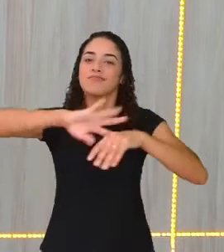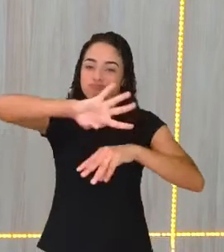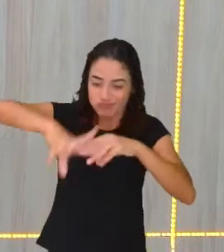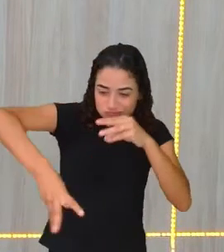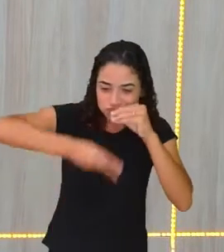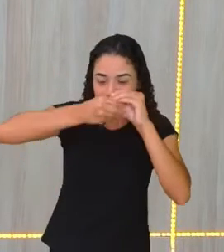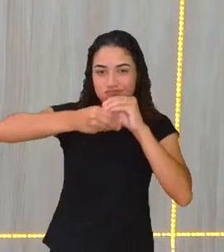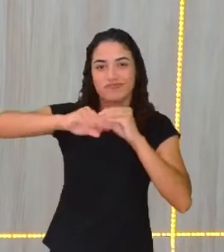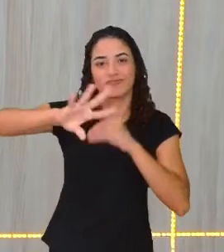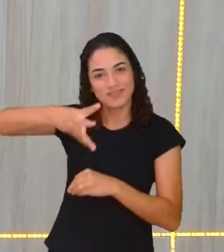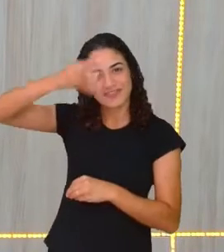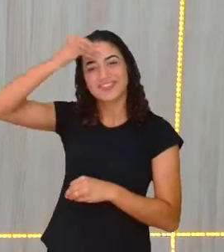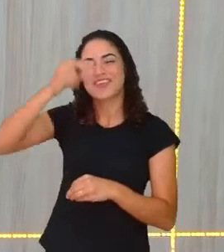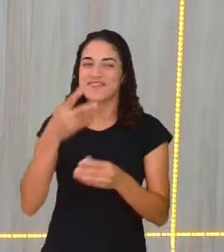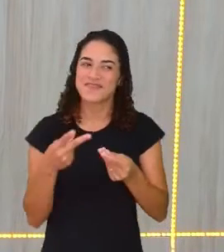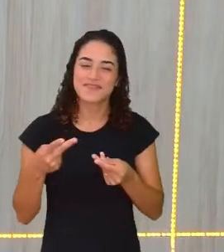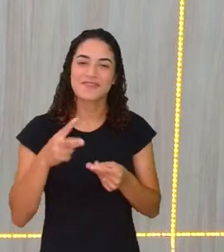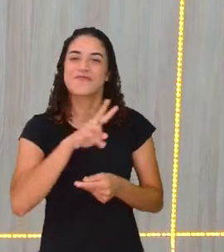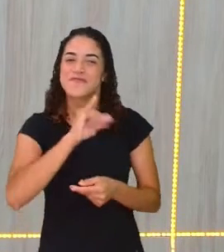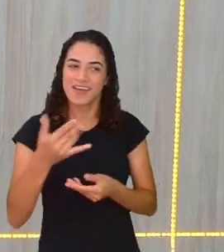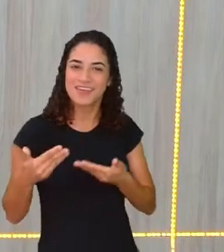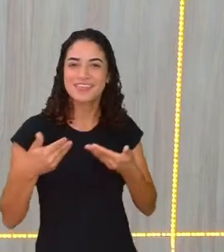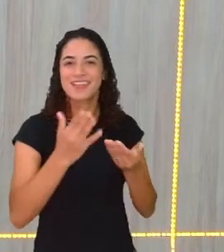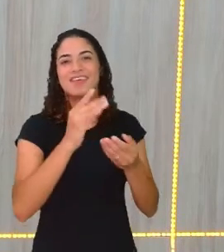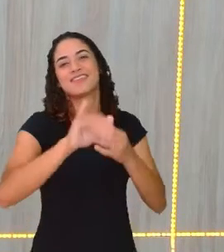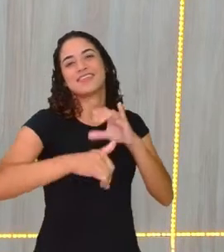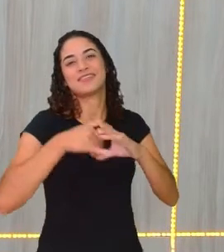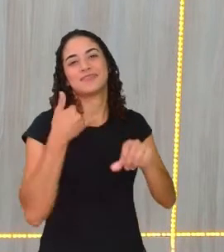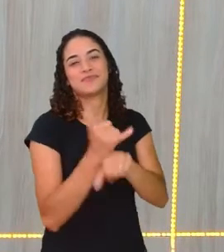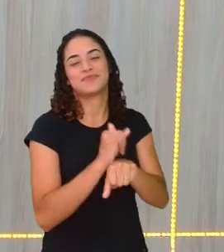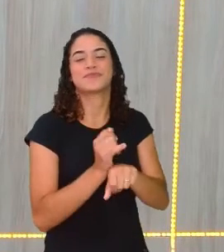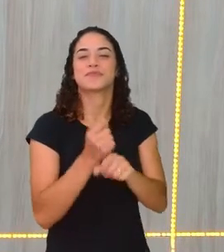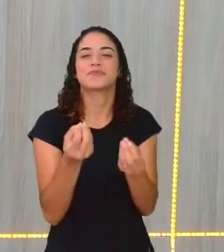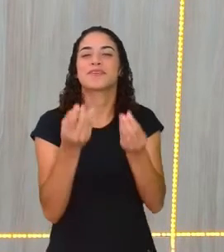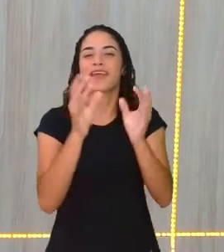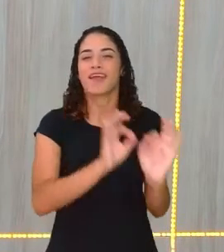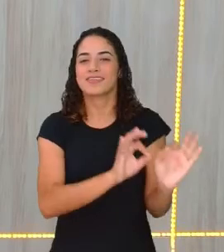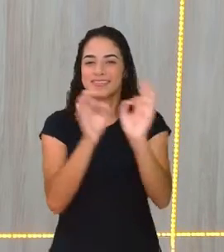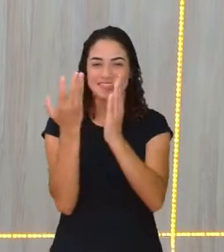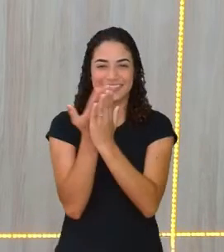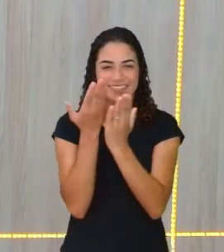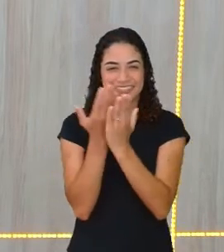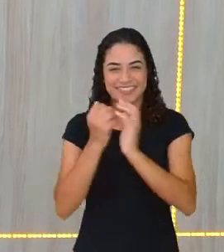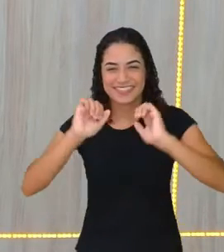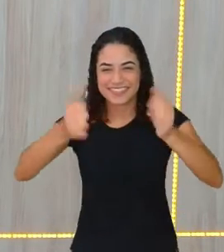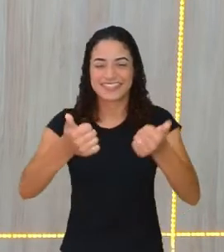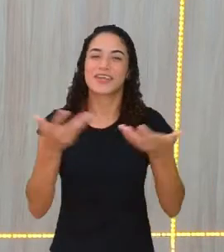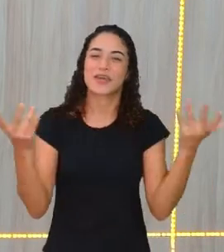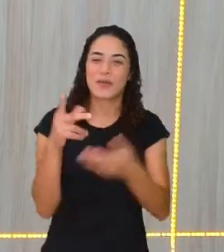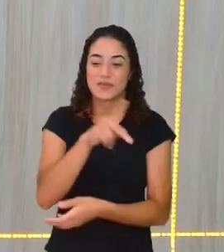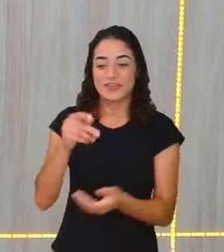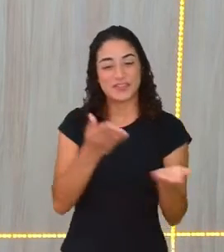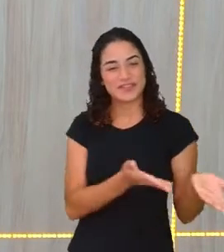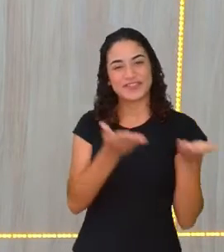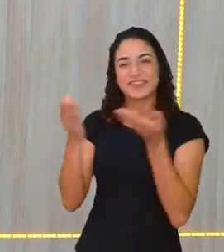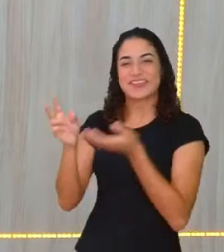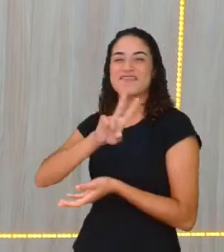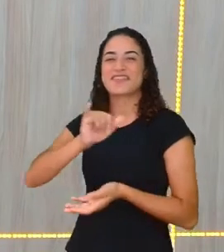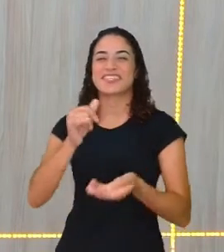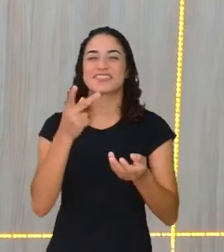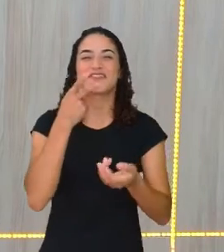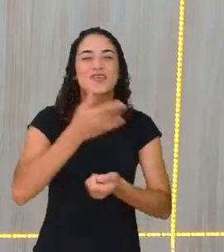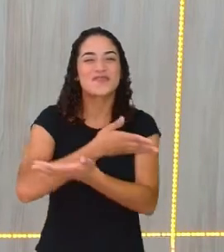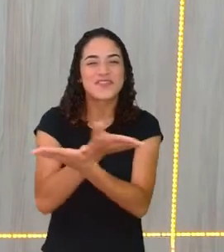visita lá o canal de YouTube, não é? E assiste às aulas, tá bom? Então, a professora Camille Borba vai dar aquele alô para